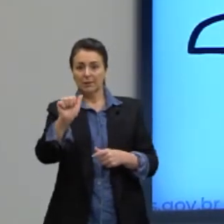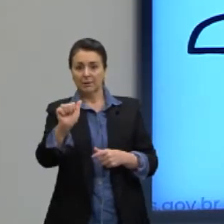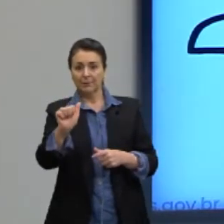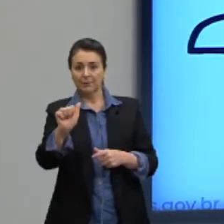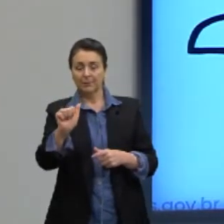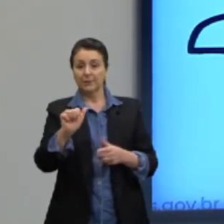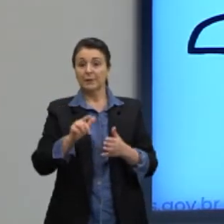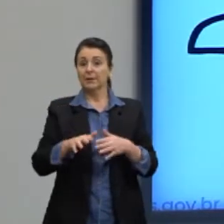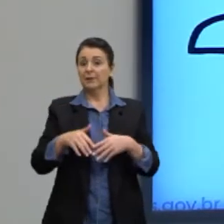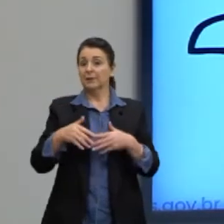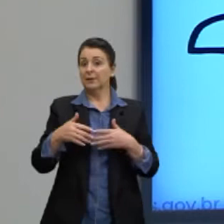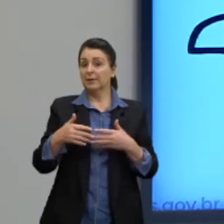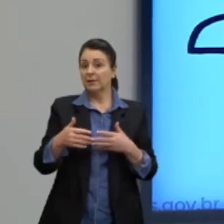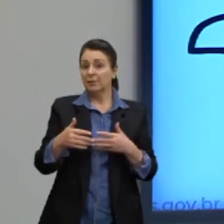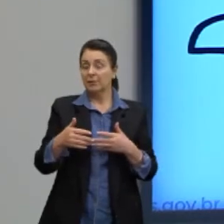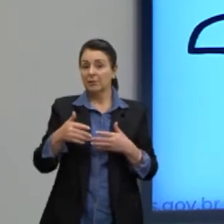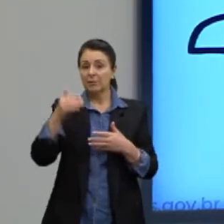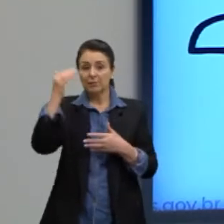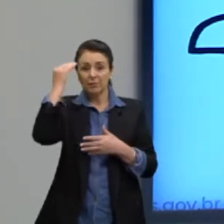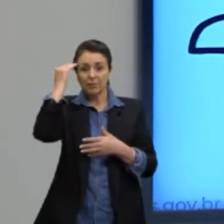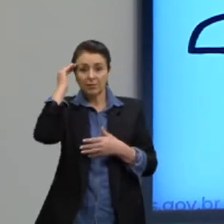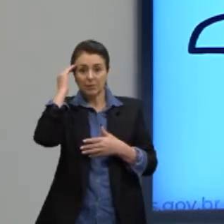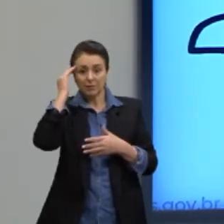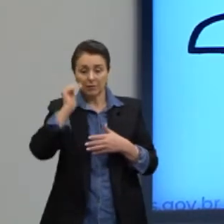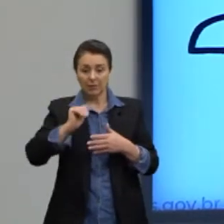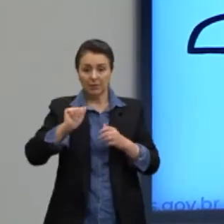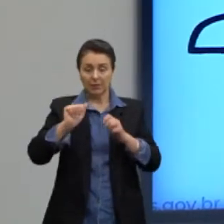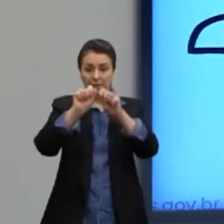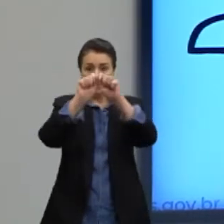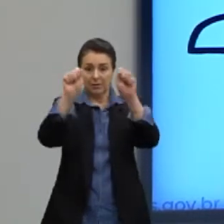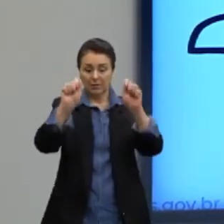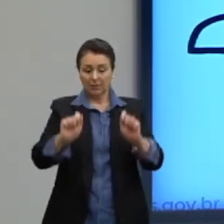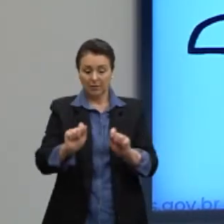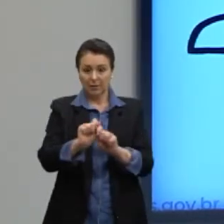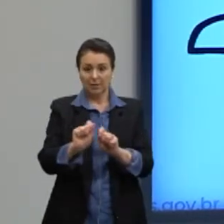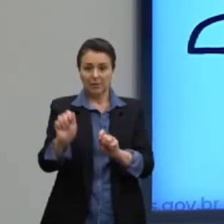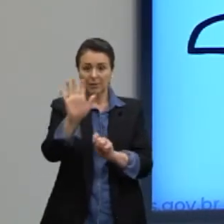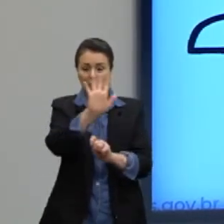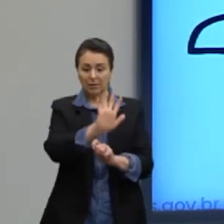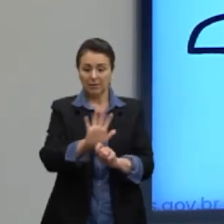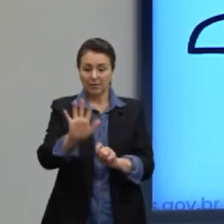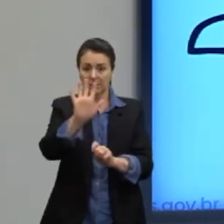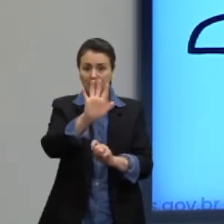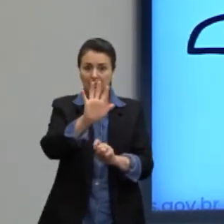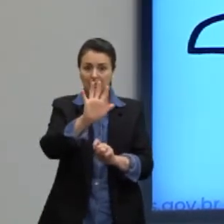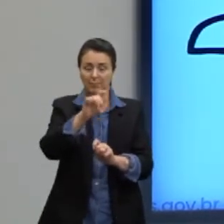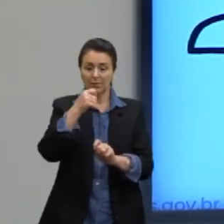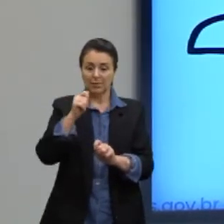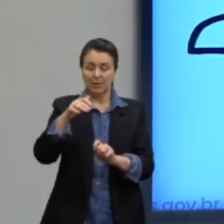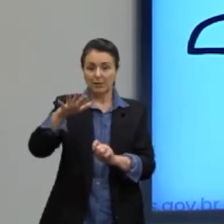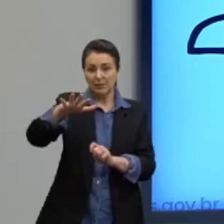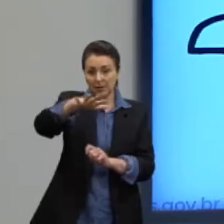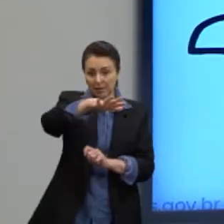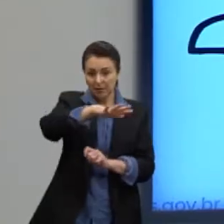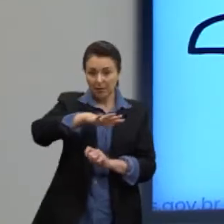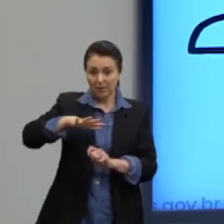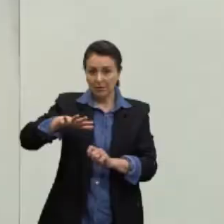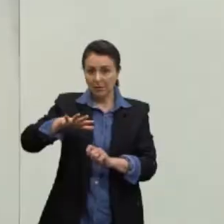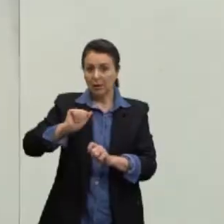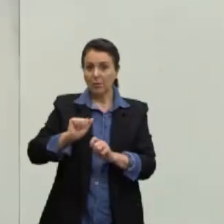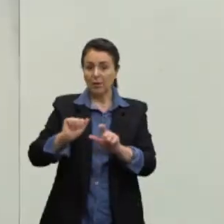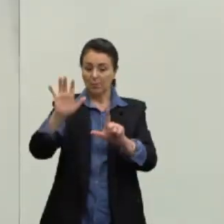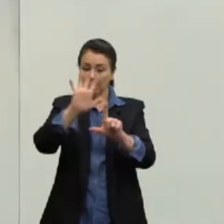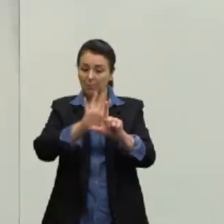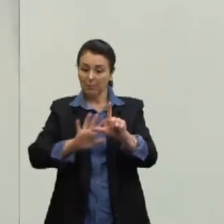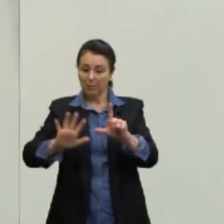Logo, para que eu saiba essa área, eu preciso verificar se essa superfície, né? É uma superfície plana ou não.